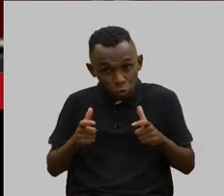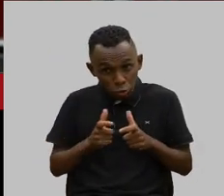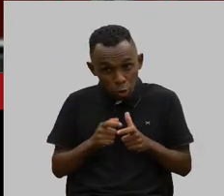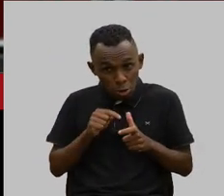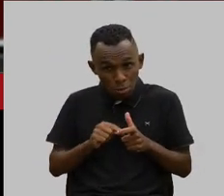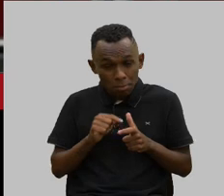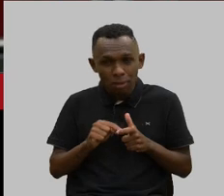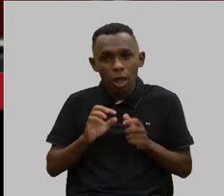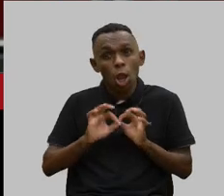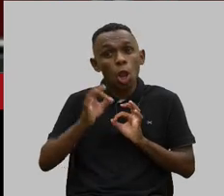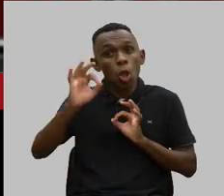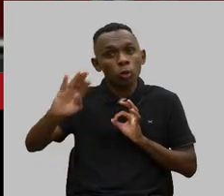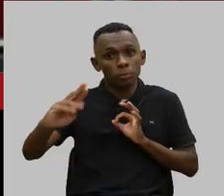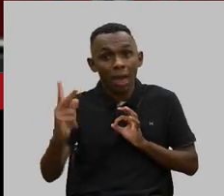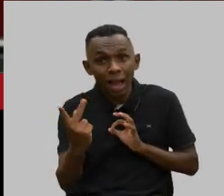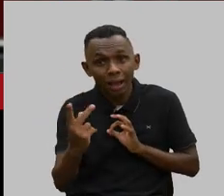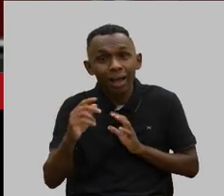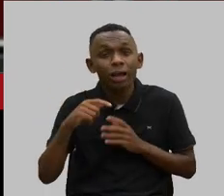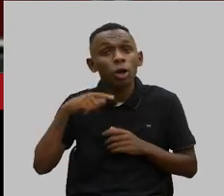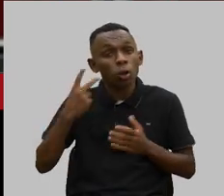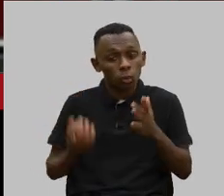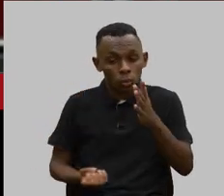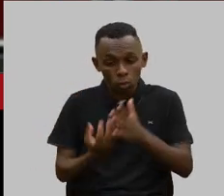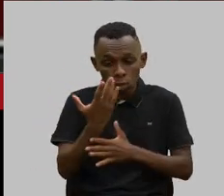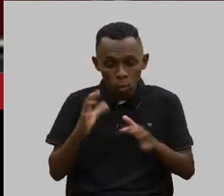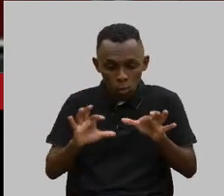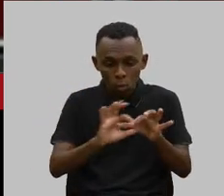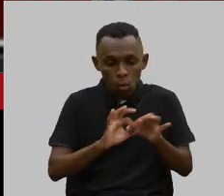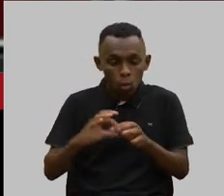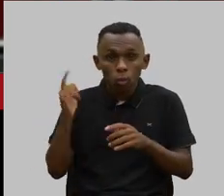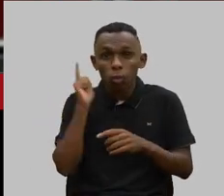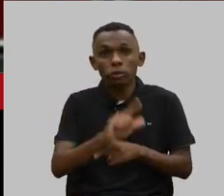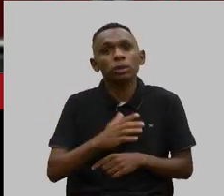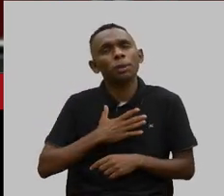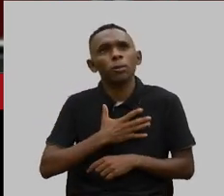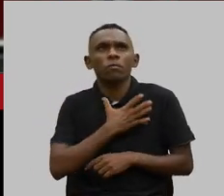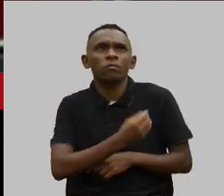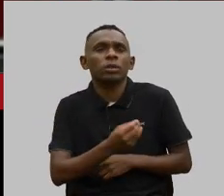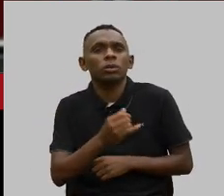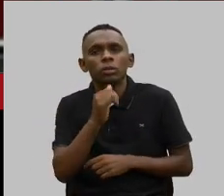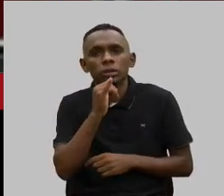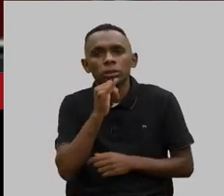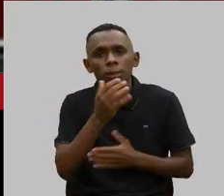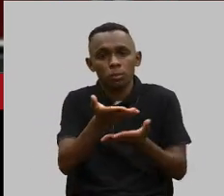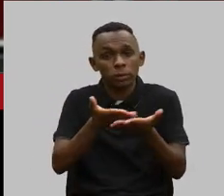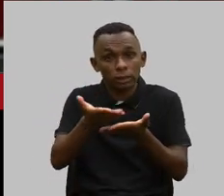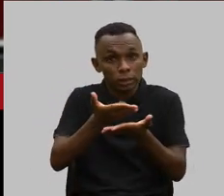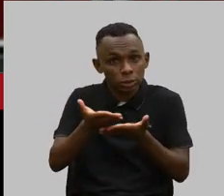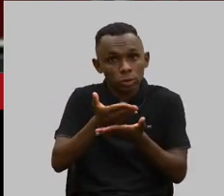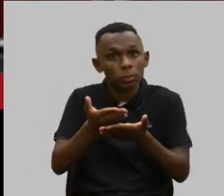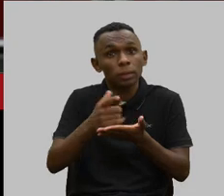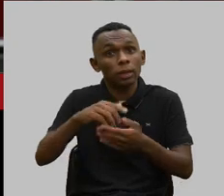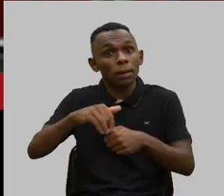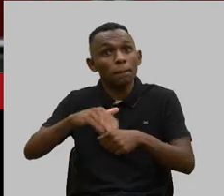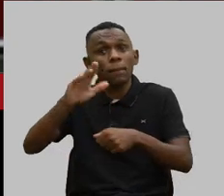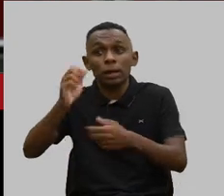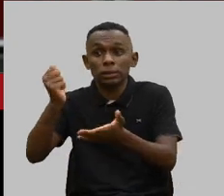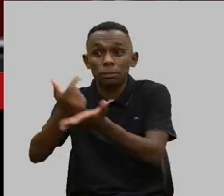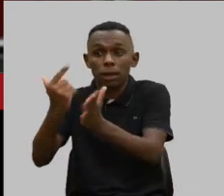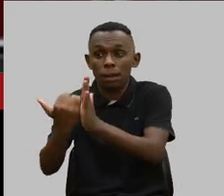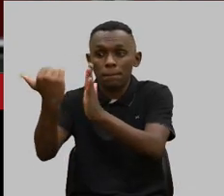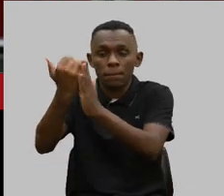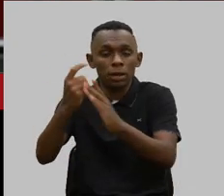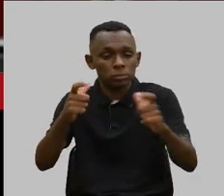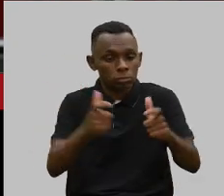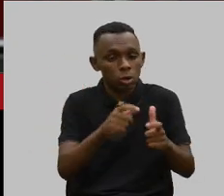e muito longe daqui, a gente consegue criar rede. Meu filho já é atendido num mecanismo de quem tem mais, paga mais, quem tem menos,